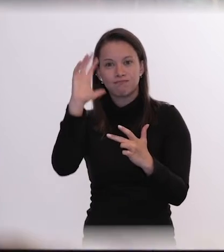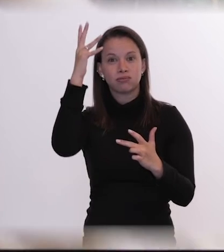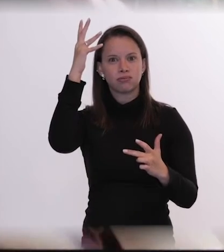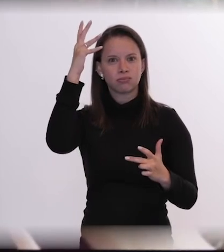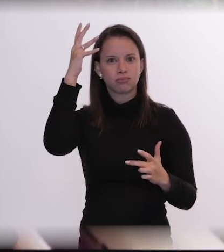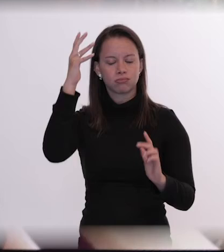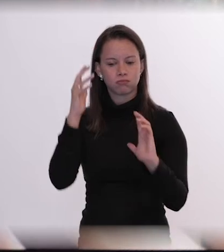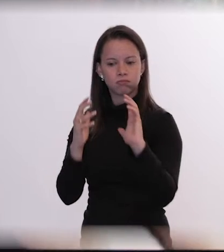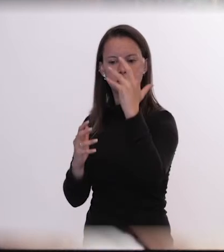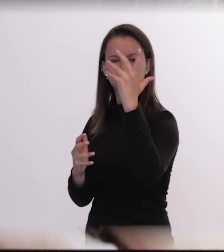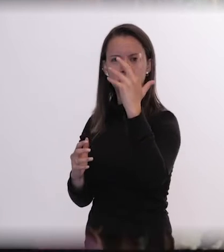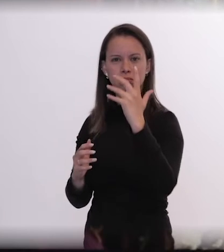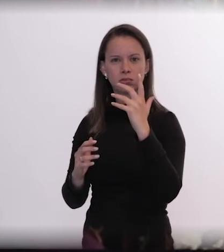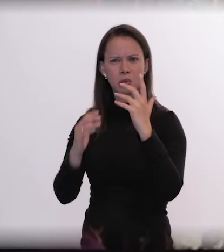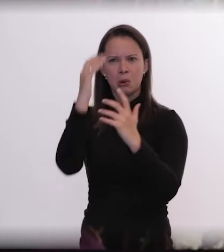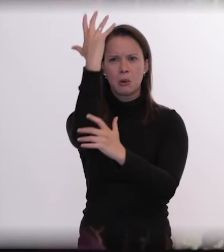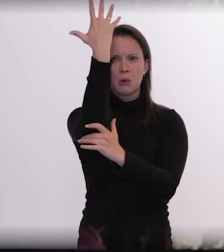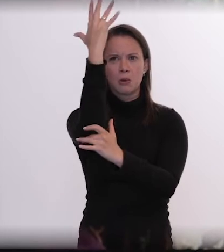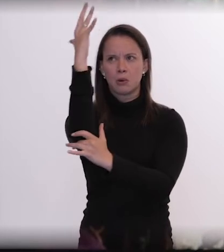radicalização da destruição